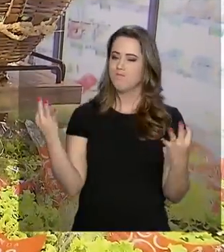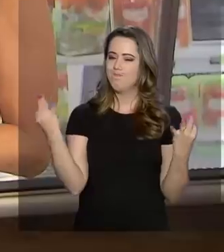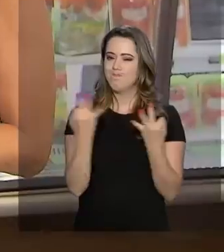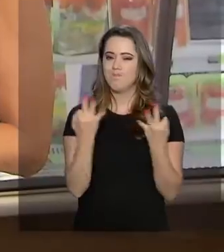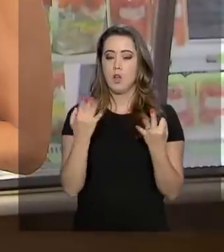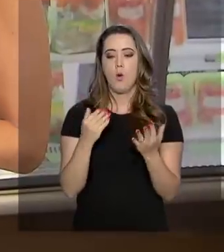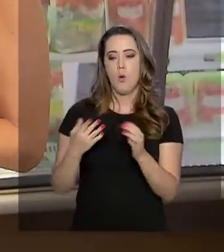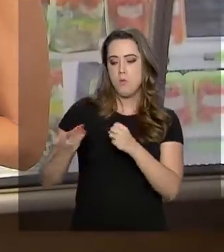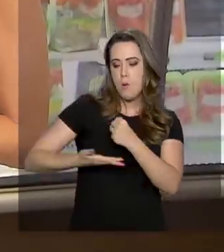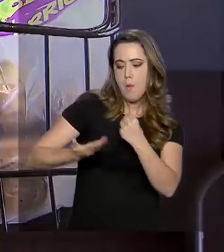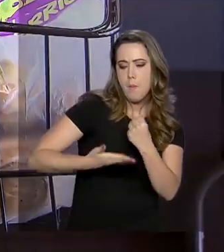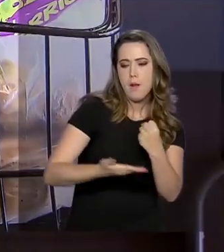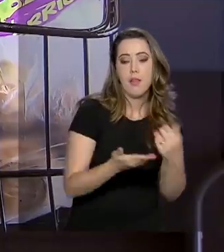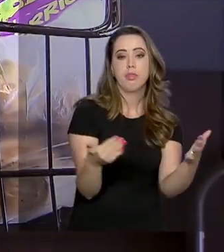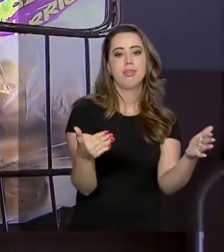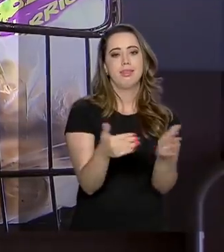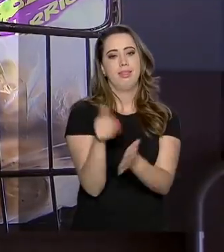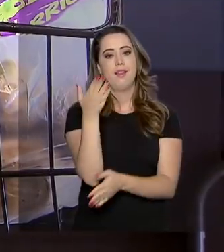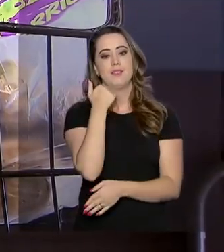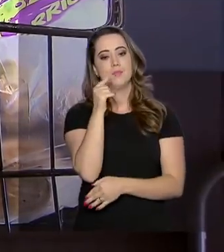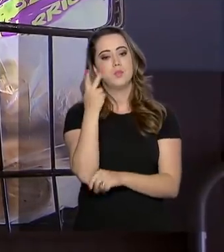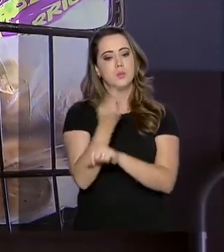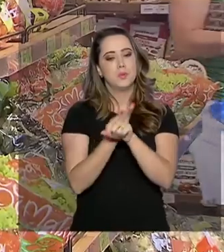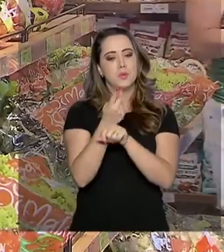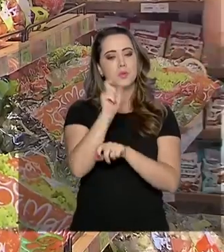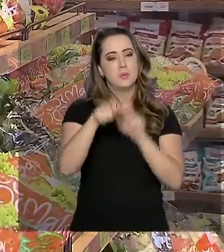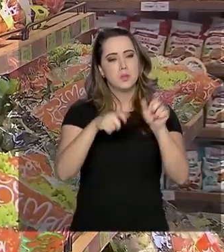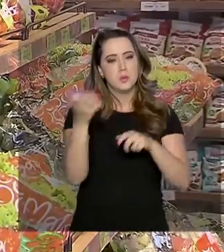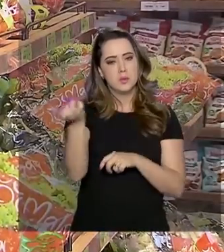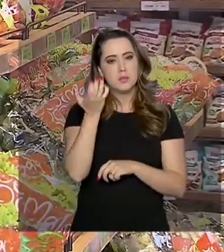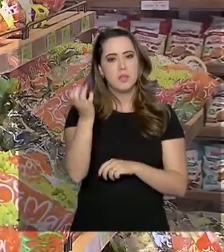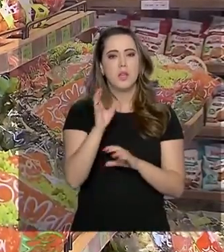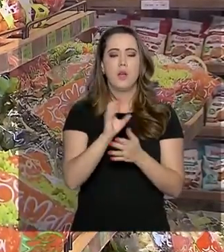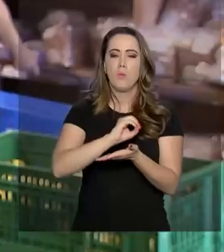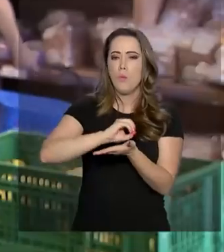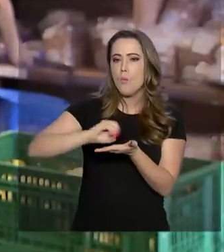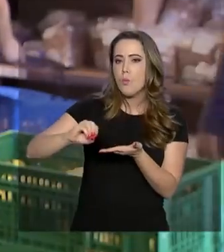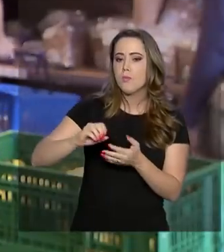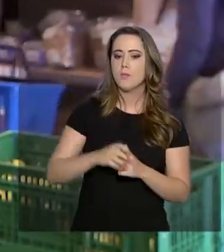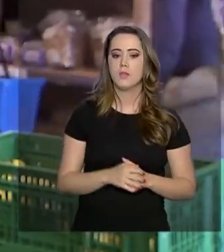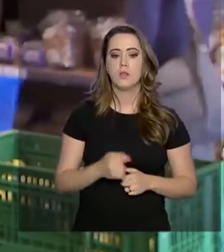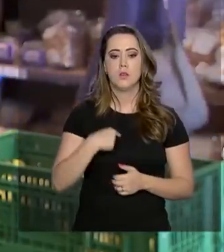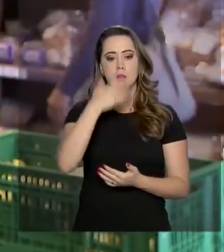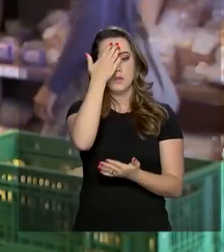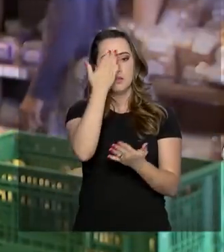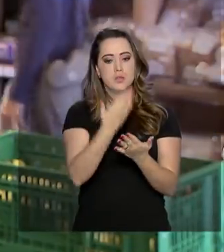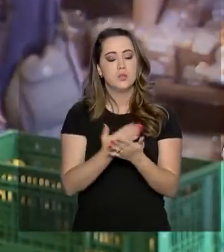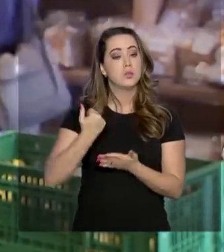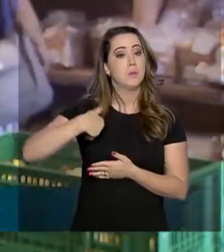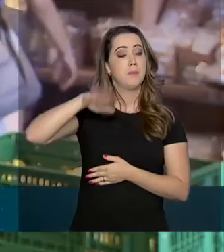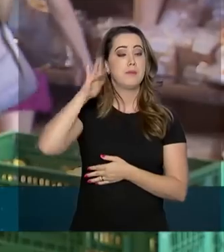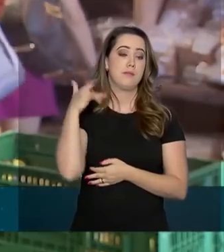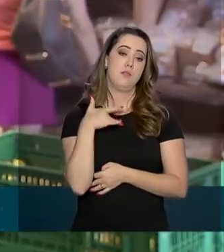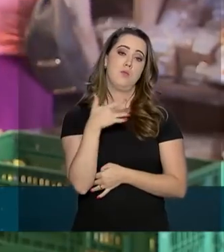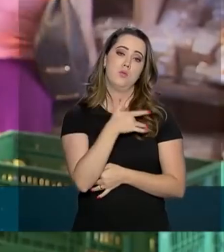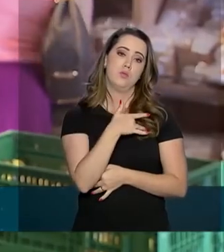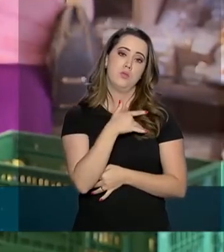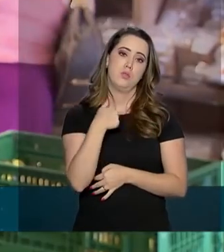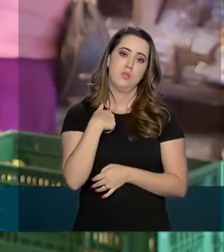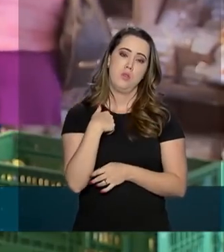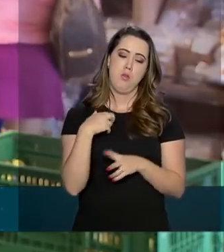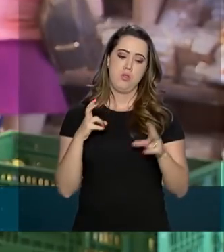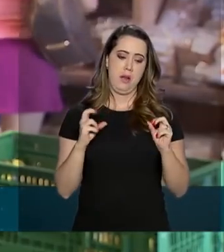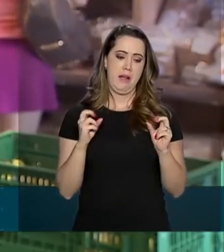plantio até o prato é o que busca quem compra produtos orgânicos. Eu acredito que é mais saudável, né? Meu